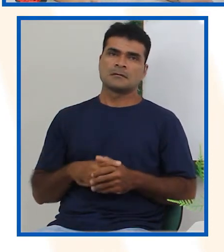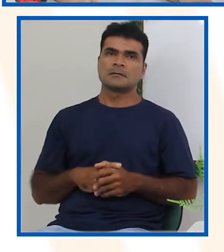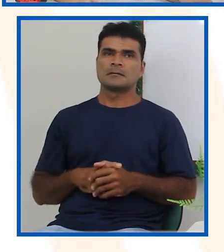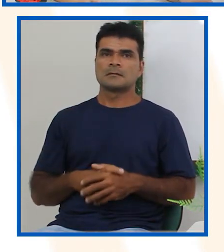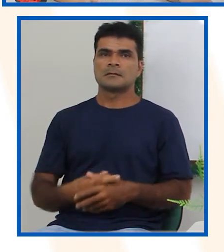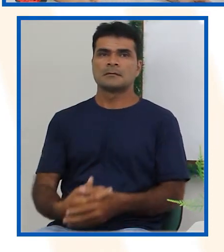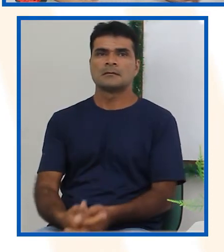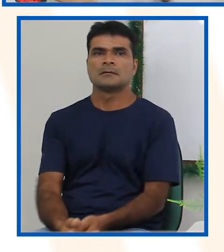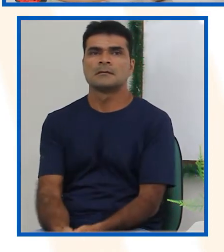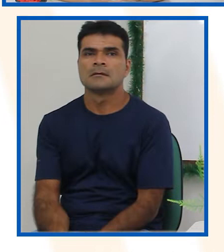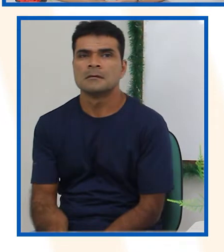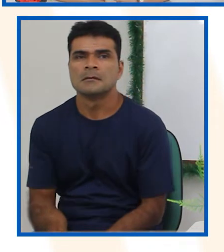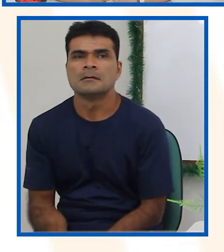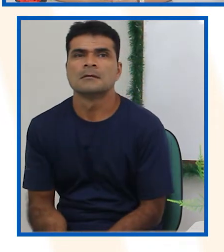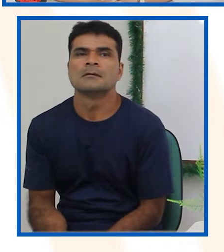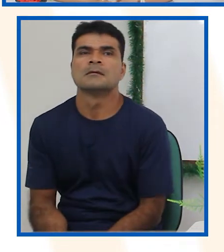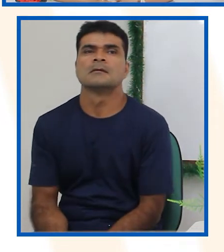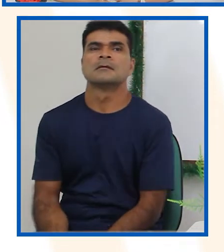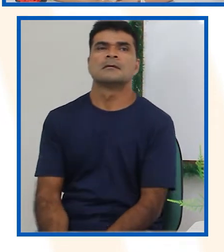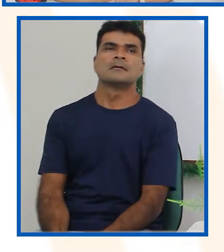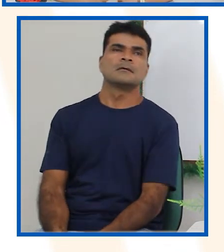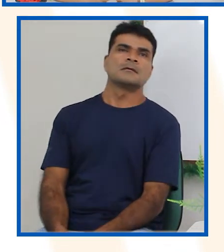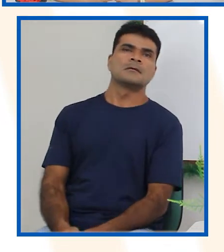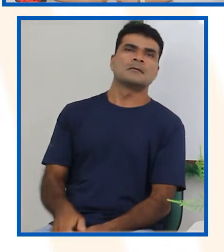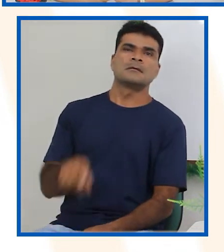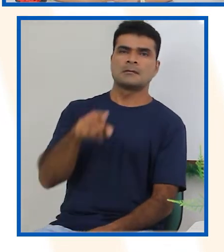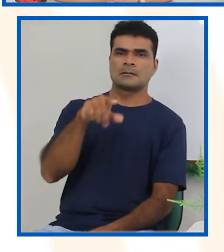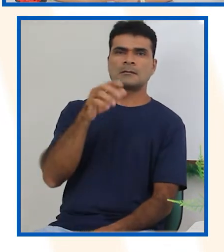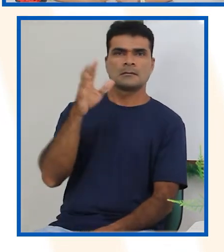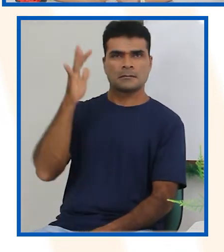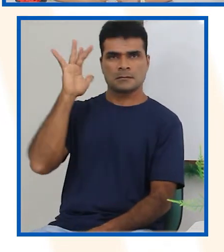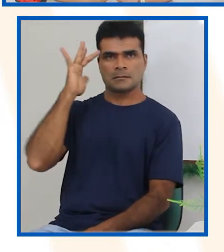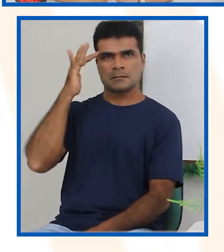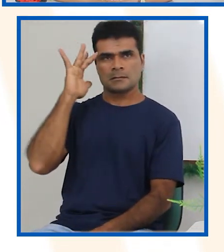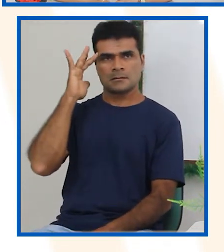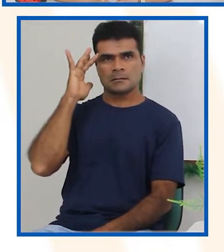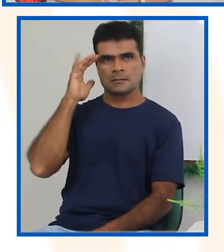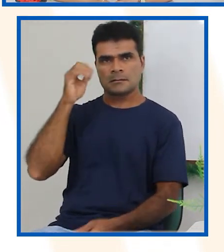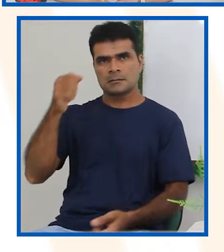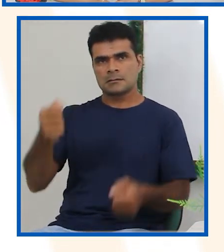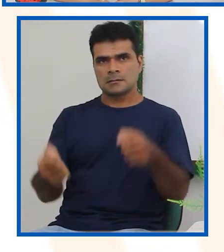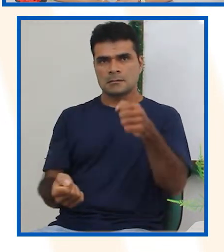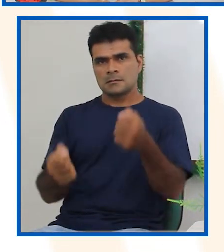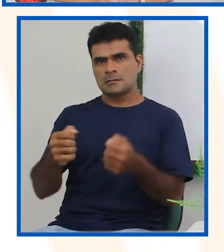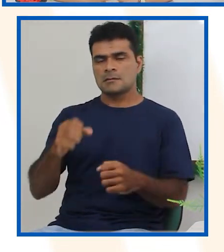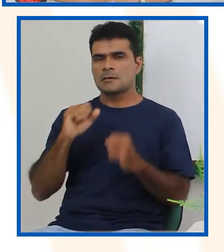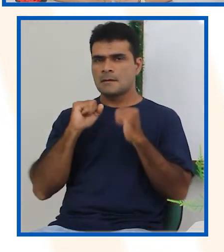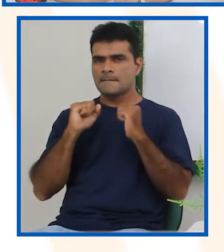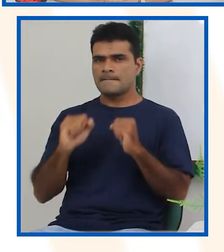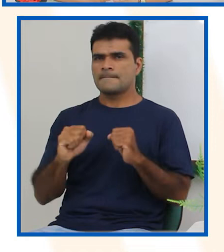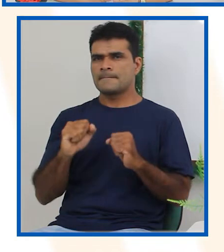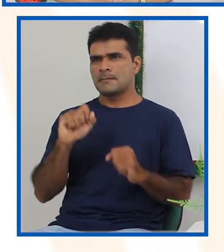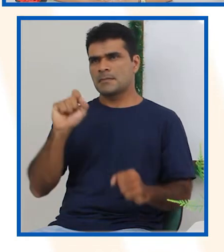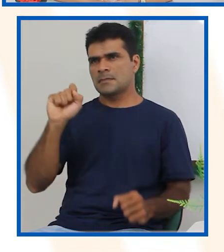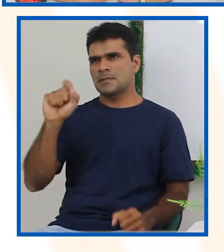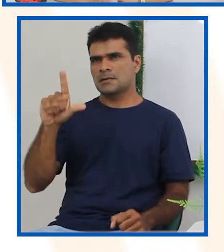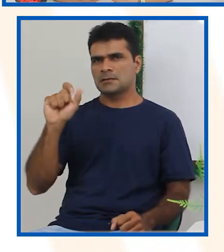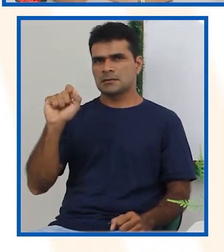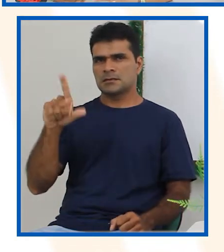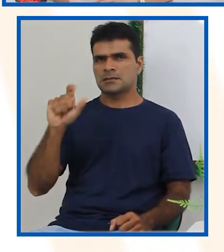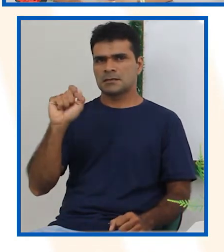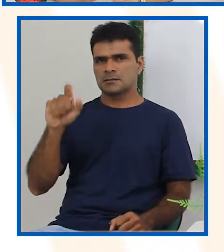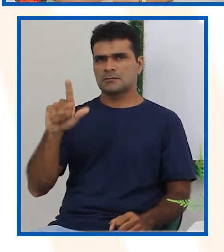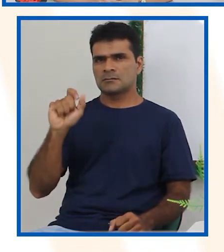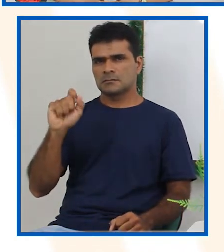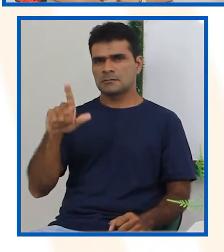Olhem só. Você acha que o carrinho que Beatriz ganhou pode ser azul? Vocês acham que a Beatriz,